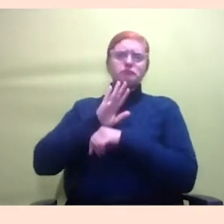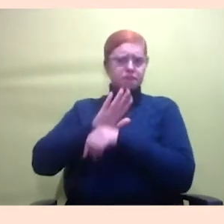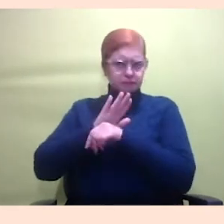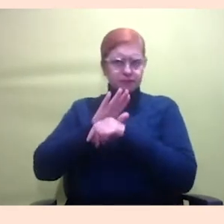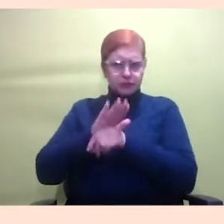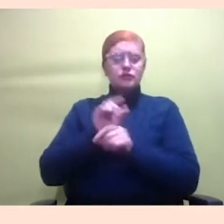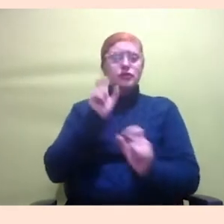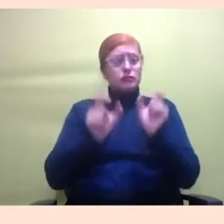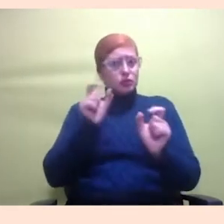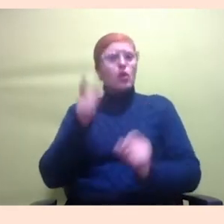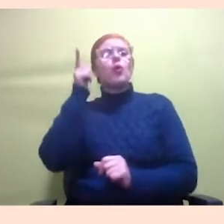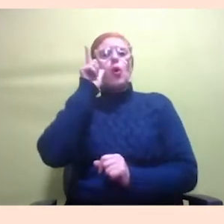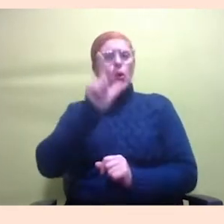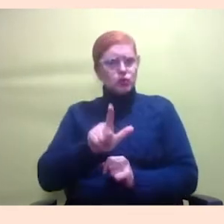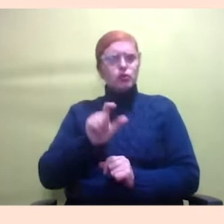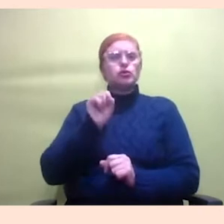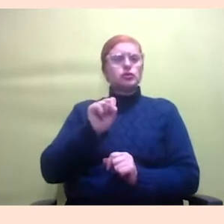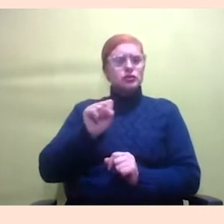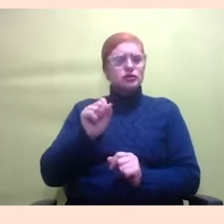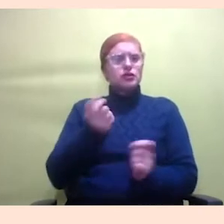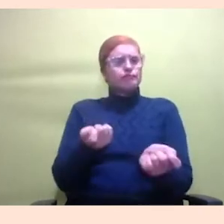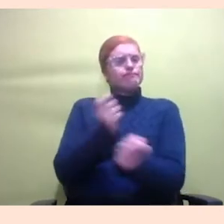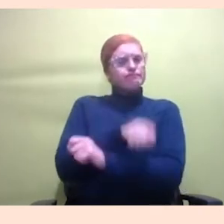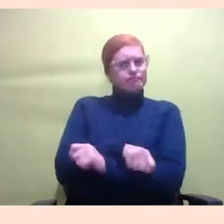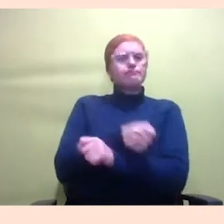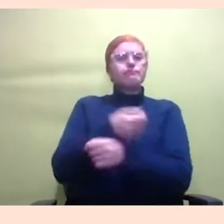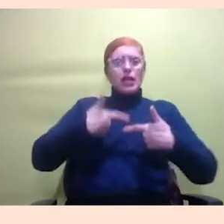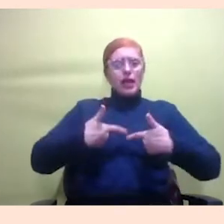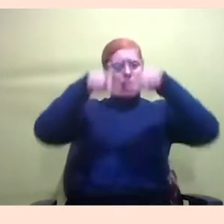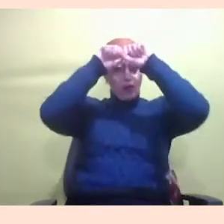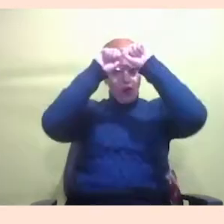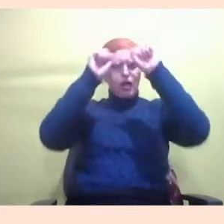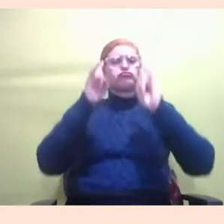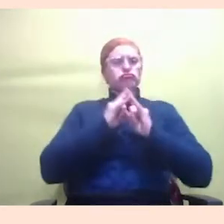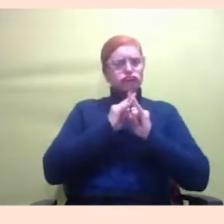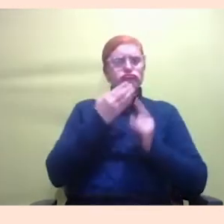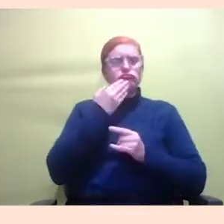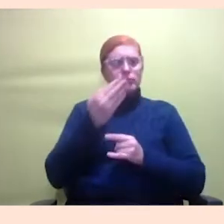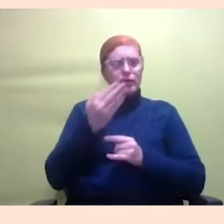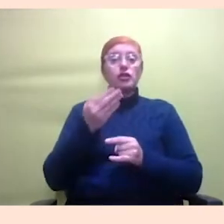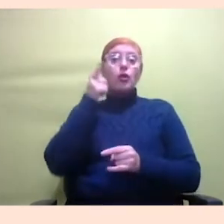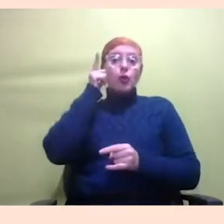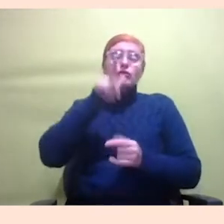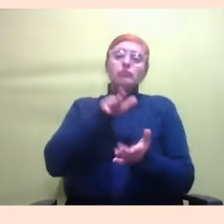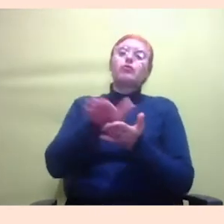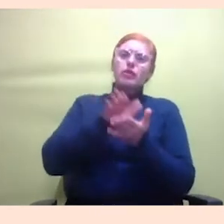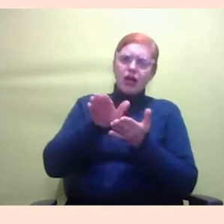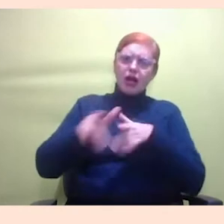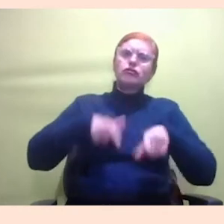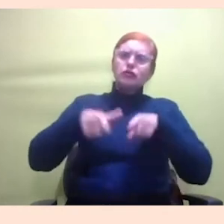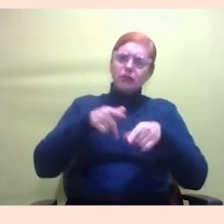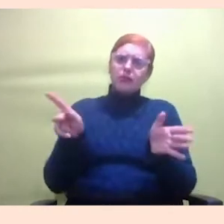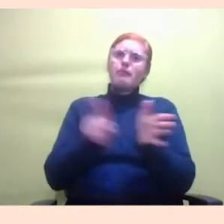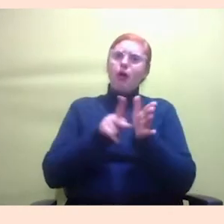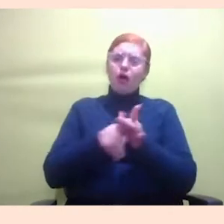consigam se adequar a linguagem que essas instituições pedem para que elas possam publicar os trabalhos delas e as pesquisas que